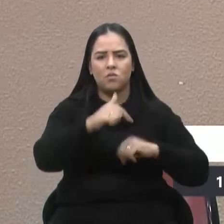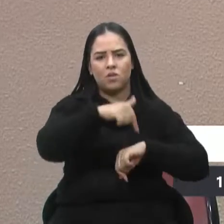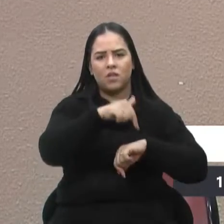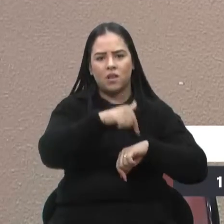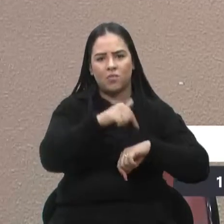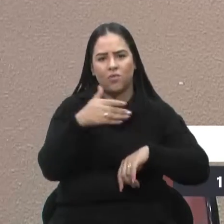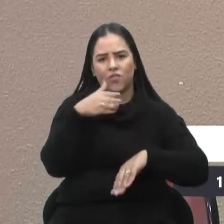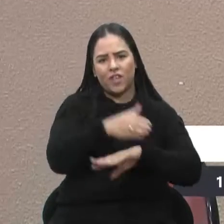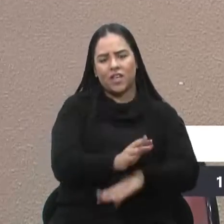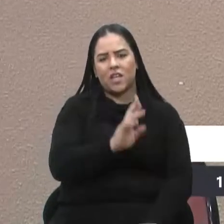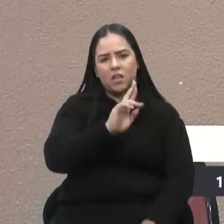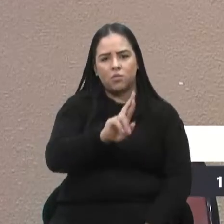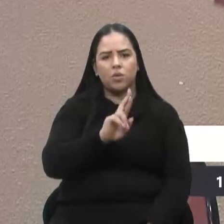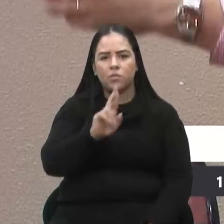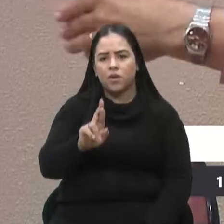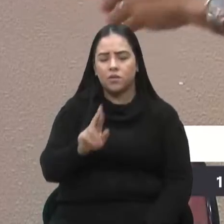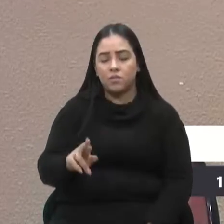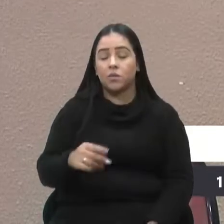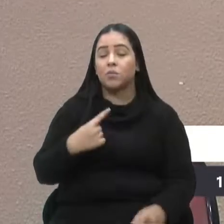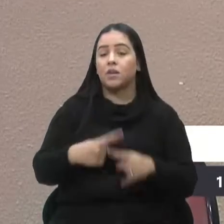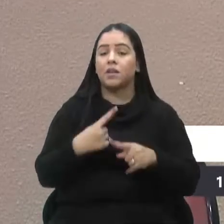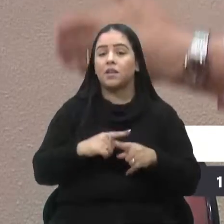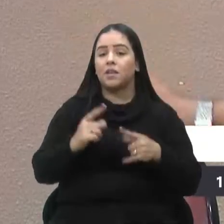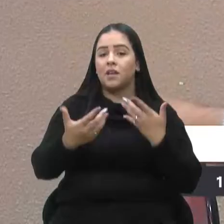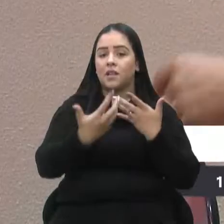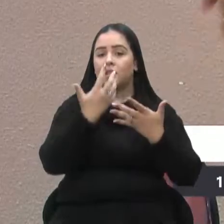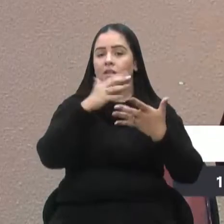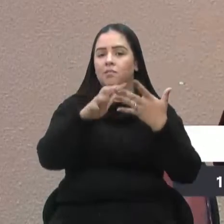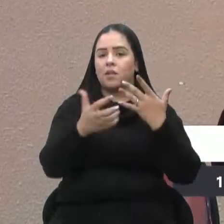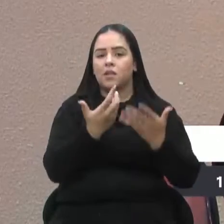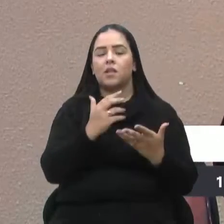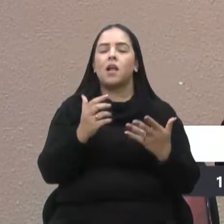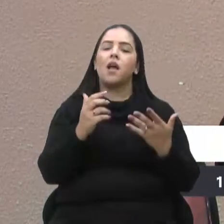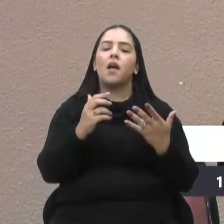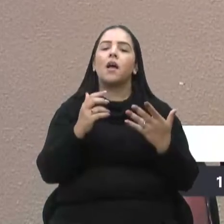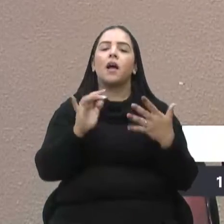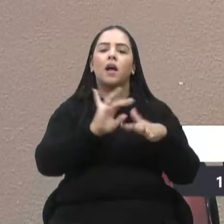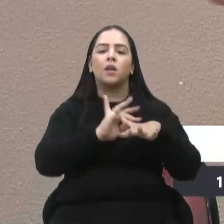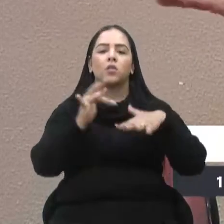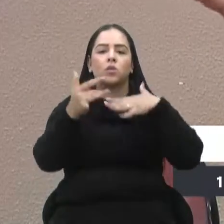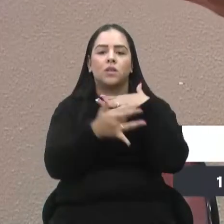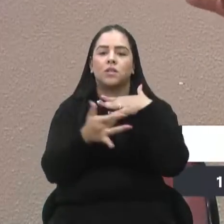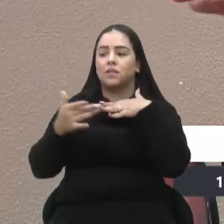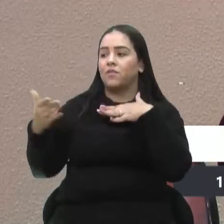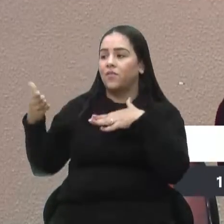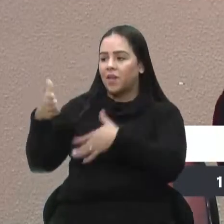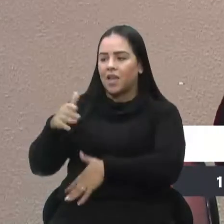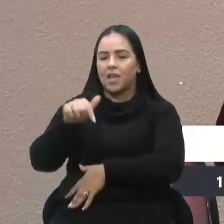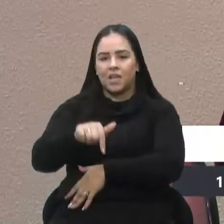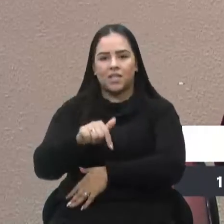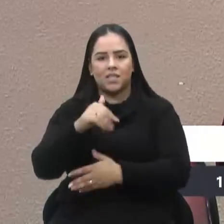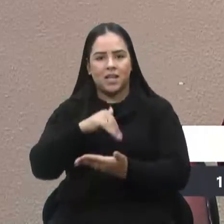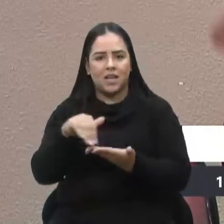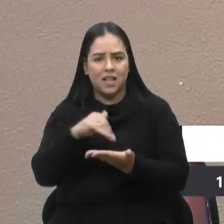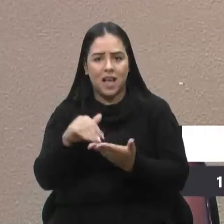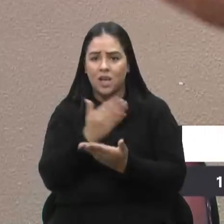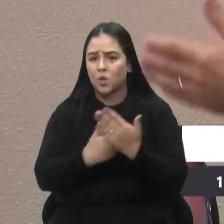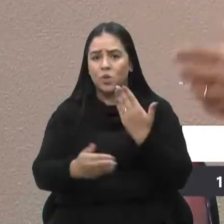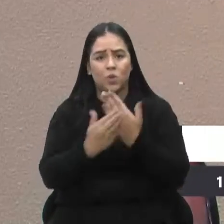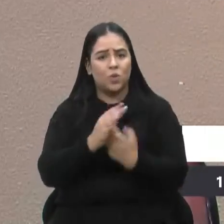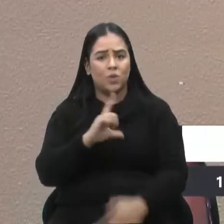dá as respostas. Entre as transparências, as redes sociais e a secretária vindo aqui, tudo está ali.